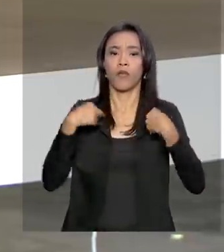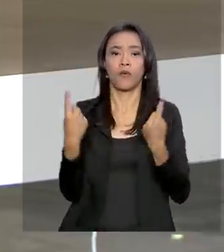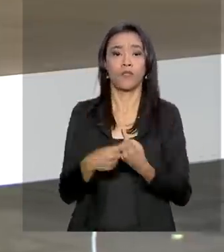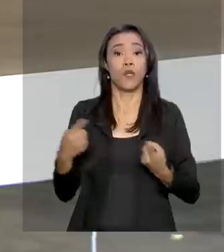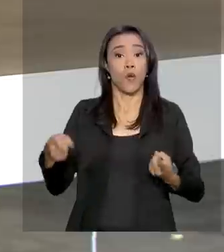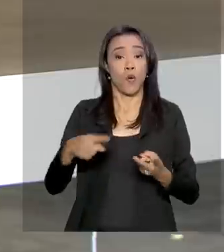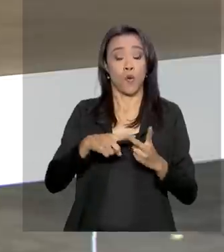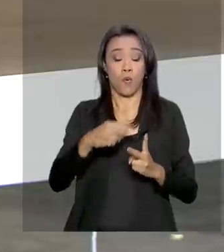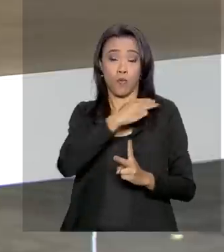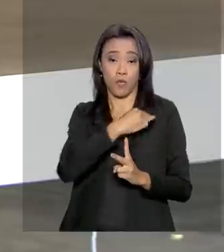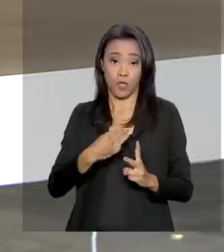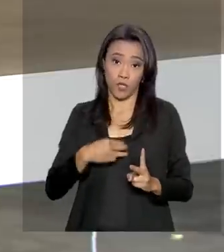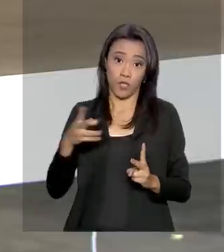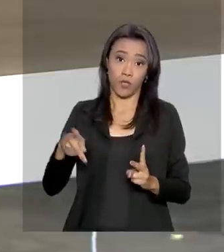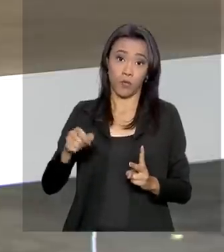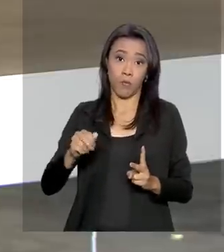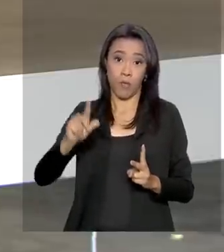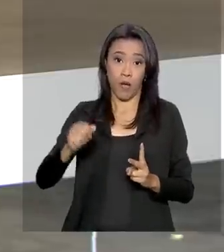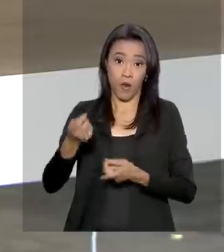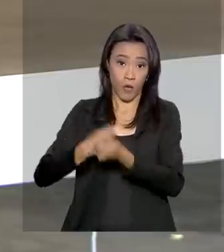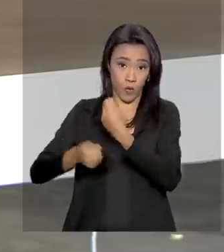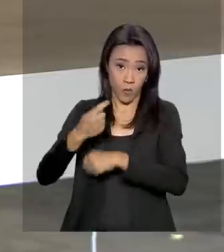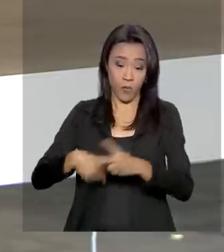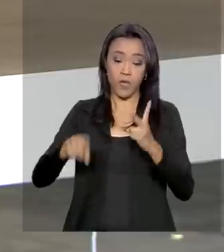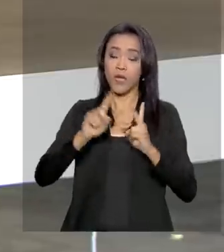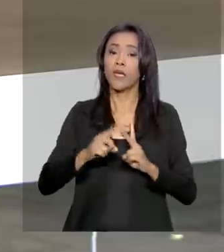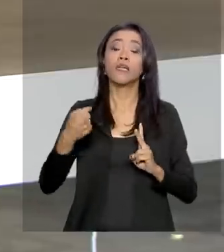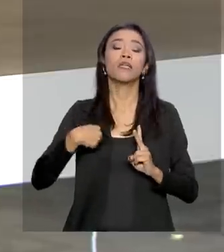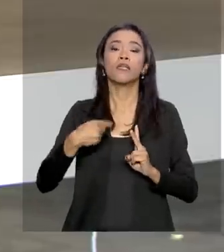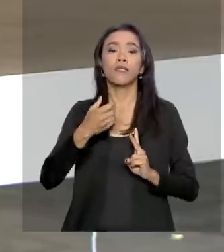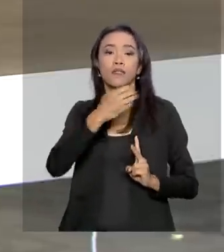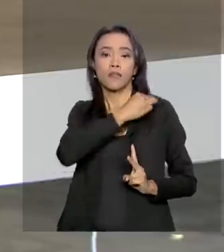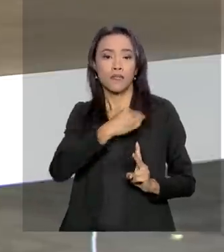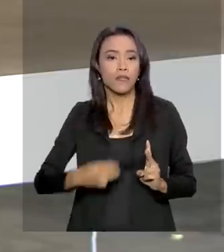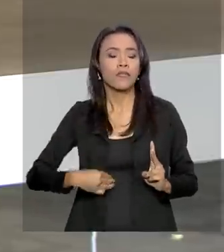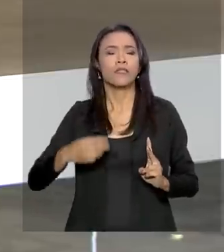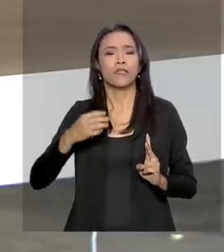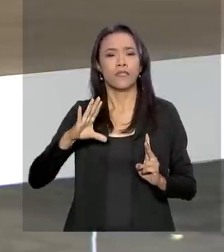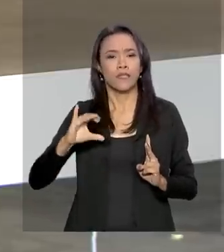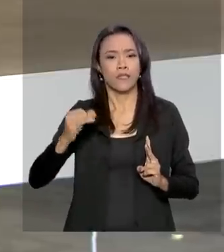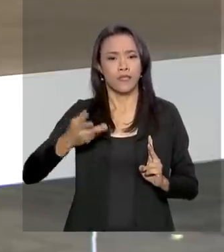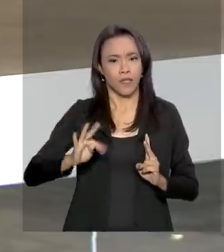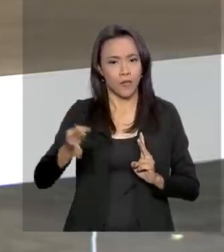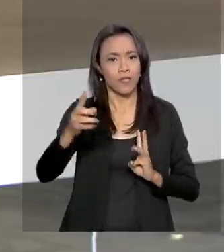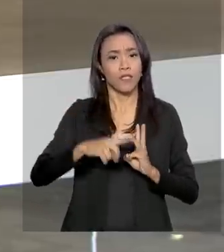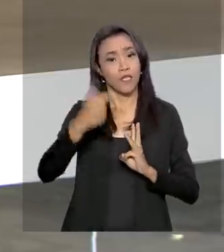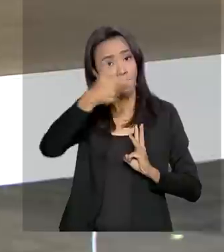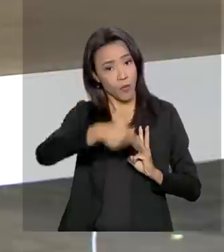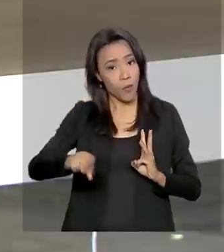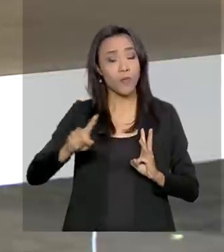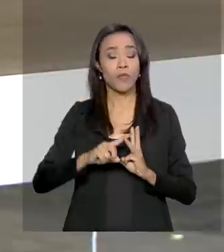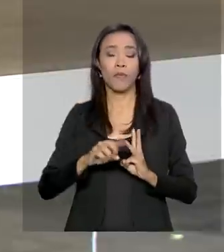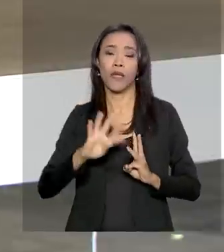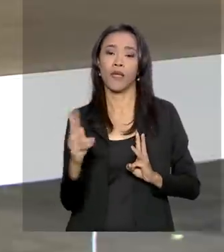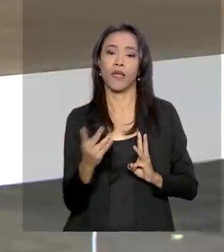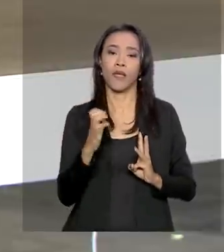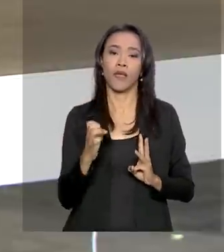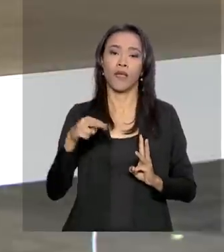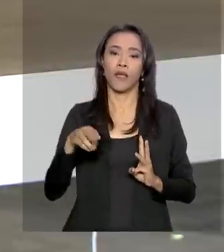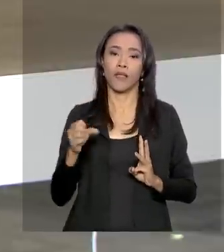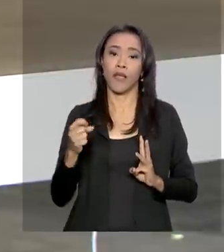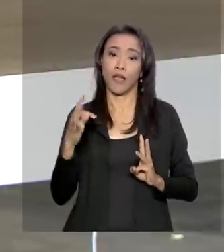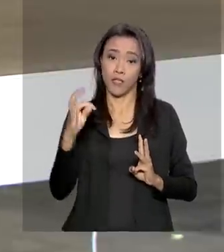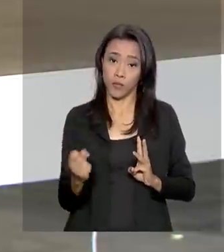Economia, Marcos Pontes da Ciência e Tecnologia e Ernesto Araújo das Relações Exteriores. Também participa José Maria